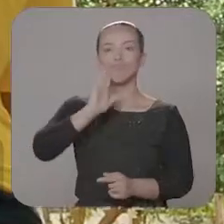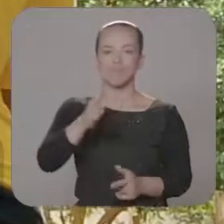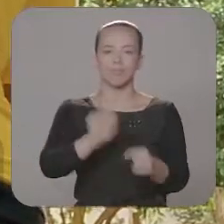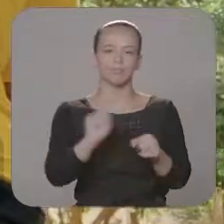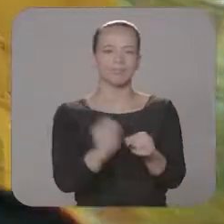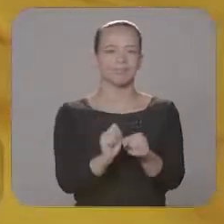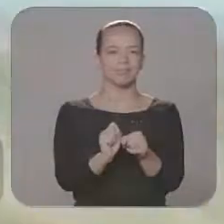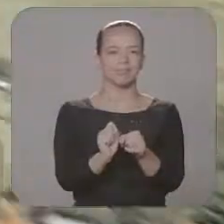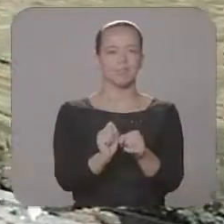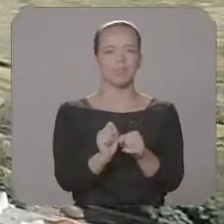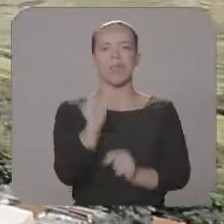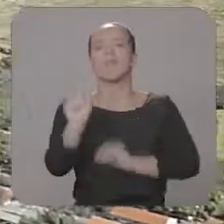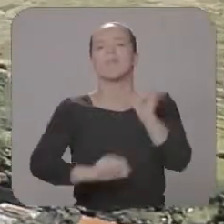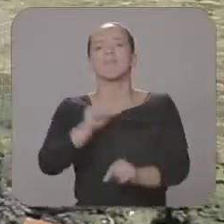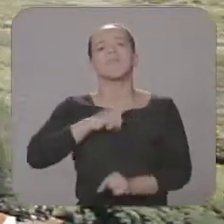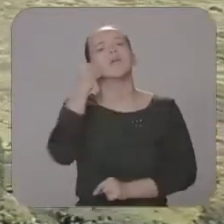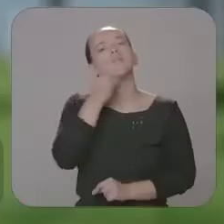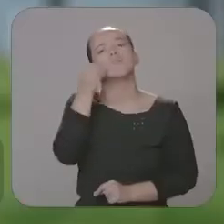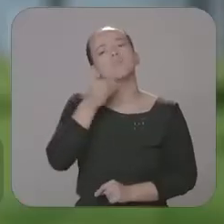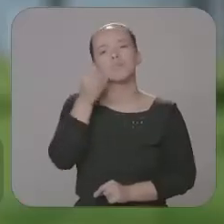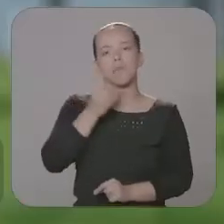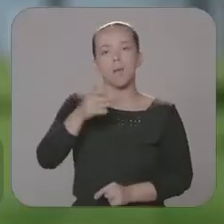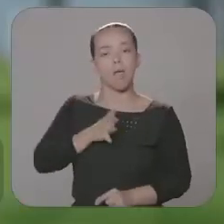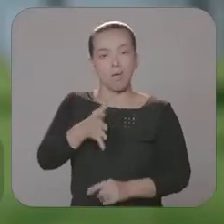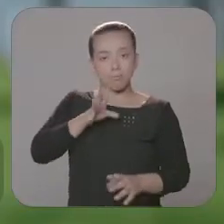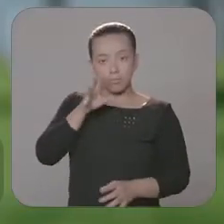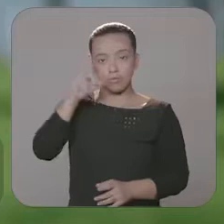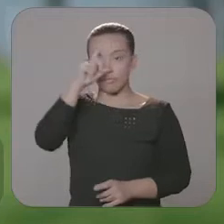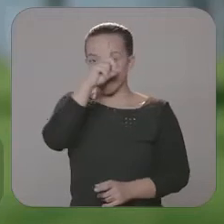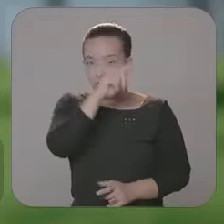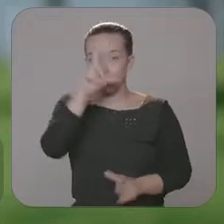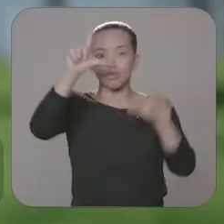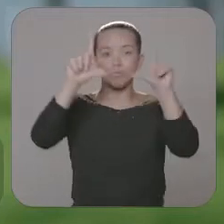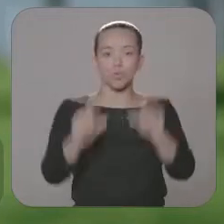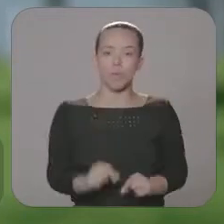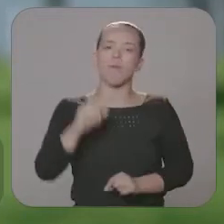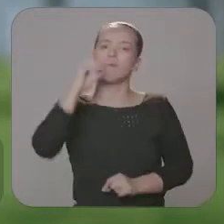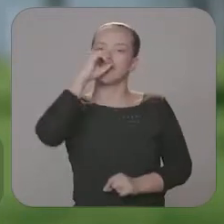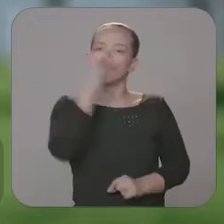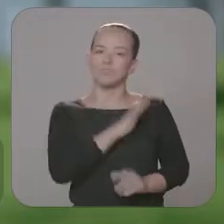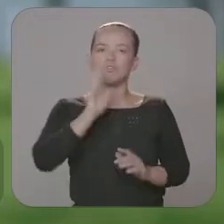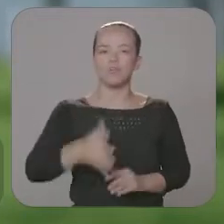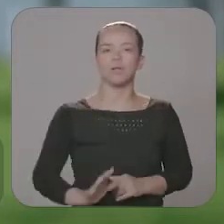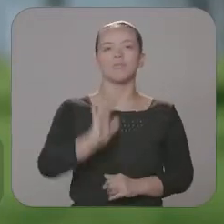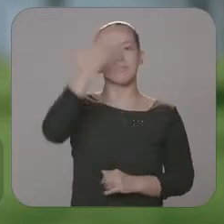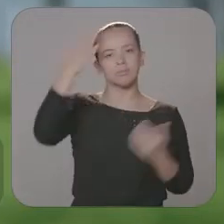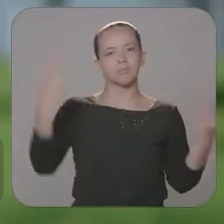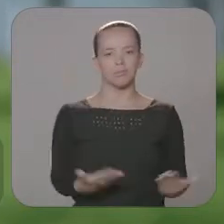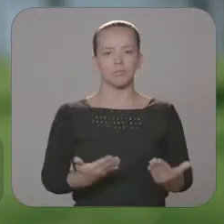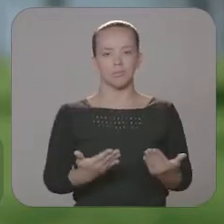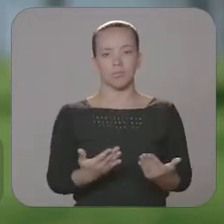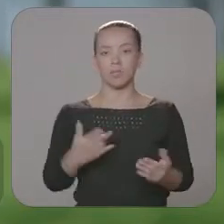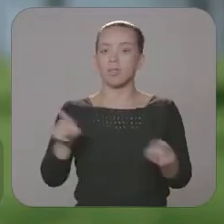nós já estamos fazendo. De quem tem experiência para enfrentar os desafios da redução da criminalidade, como já está acontecendo